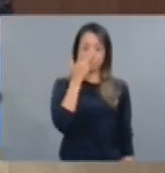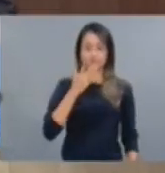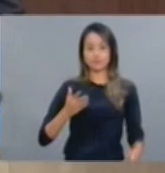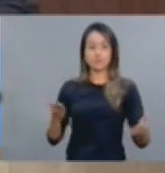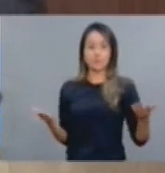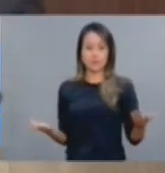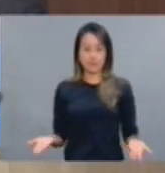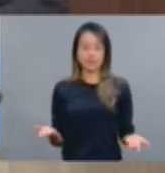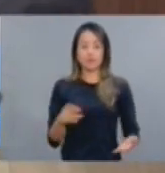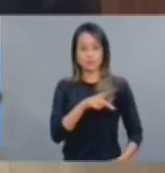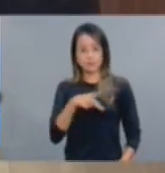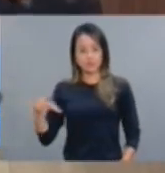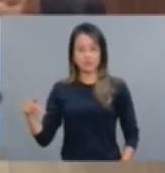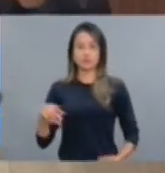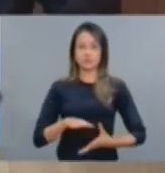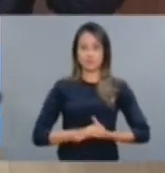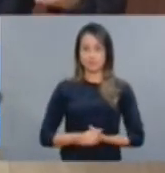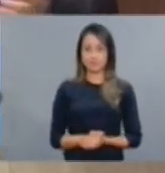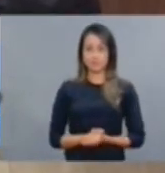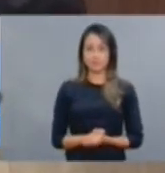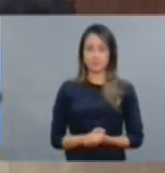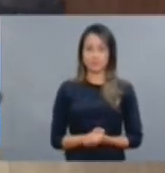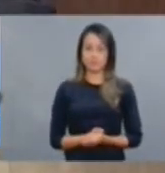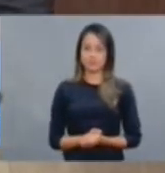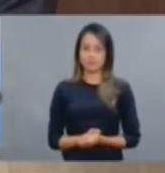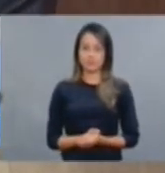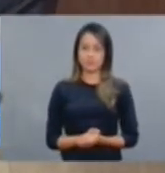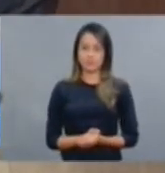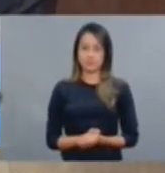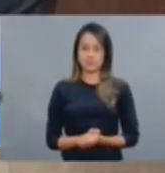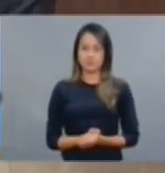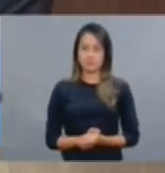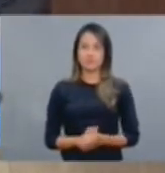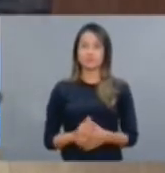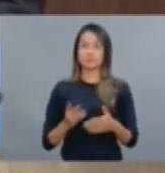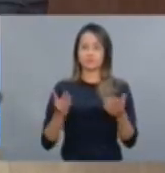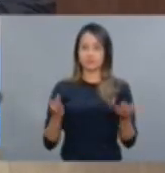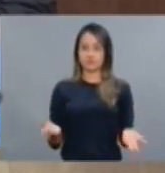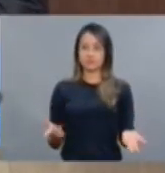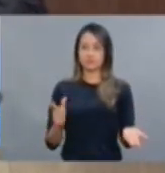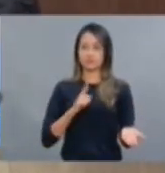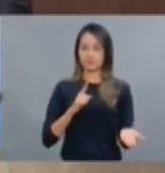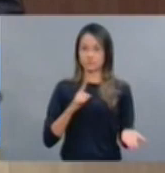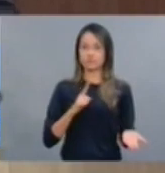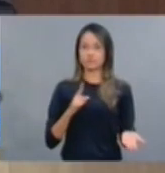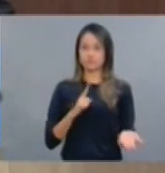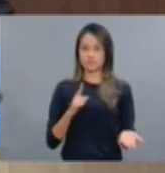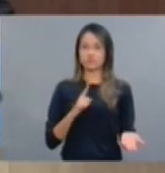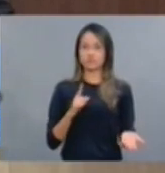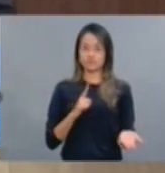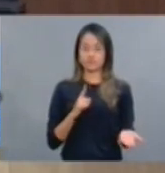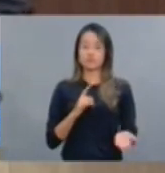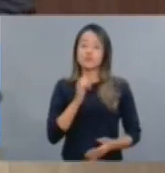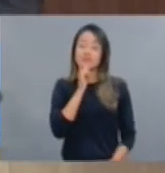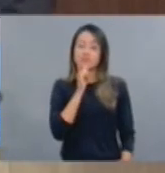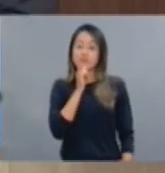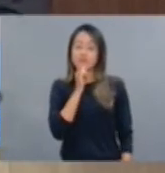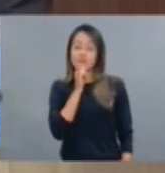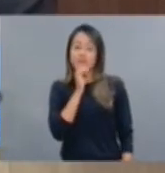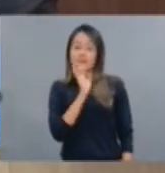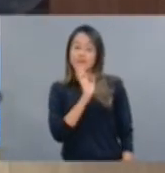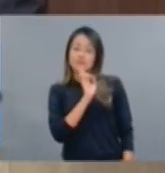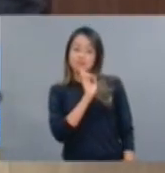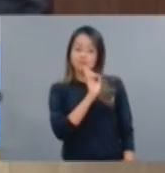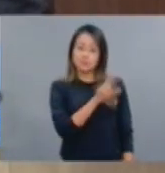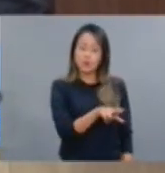senhor presidente, é o fato do Partido dos Trabalhadores hoje encontrar como resposta as